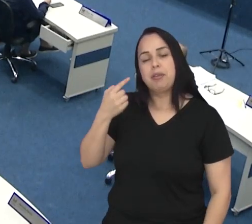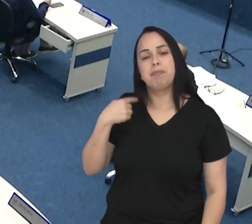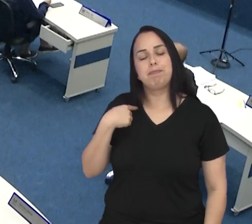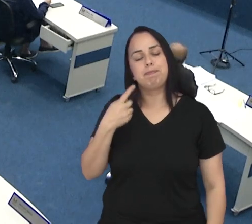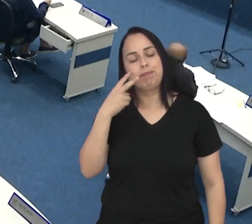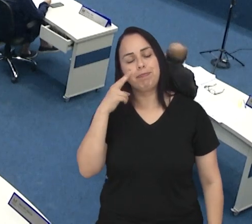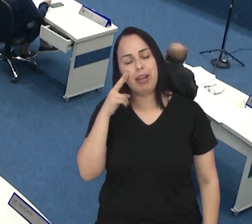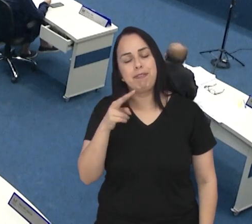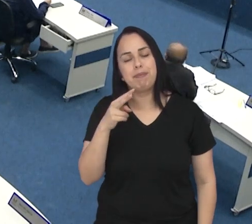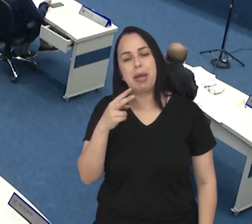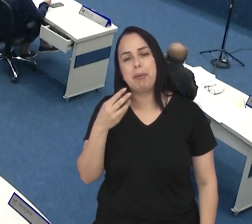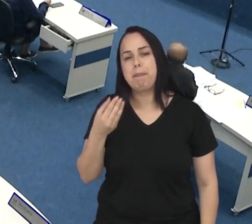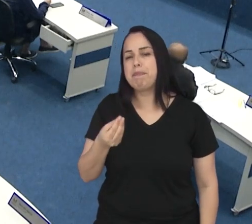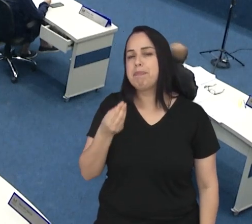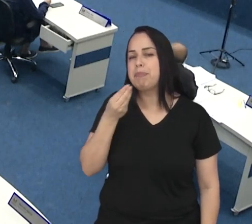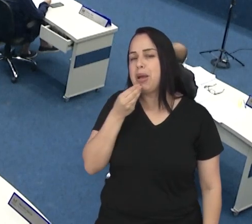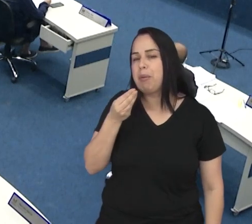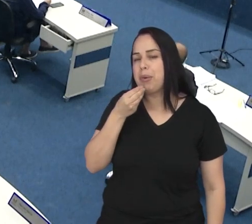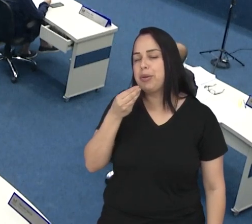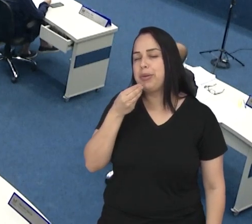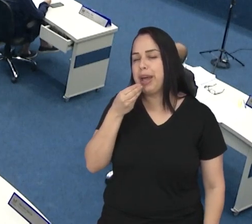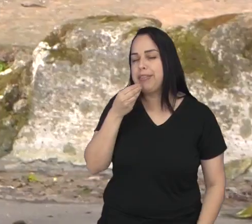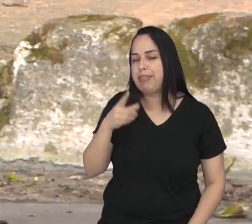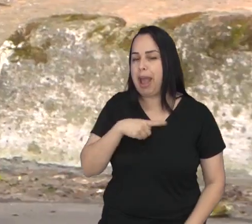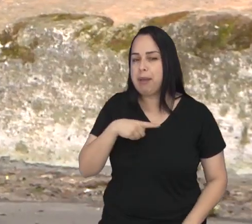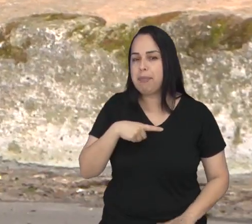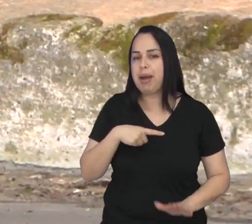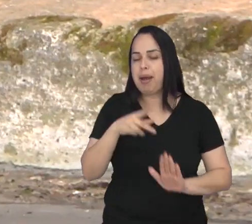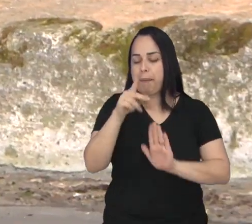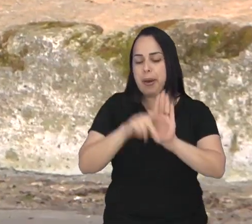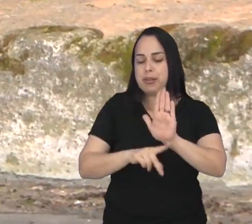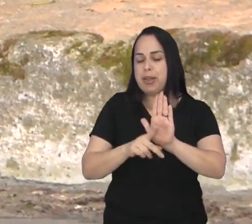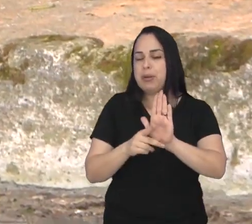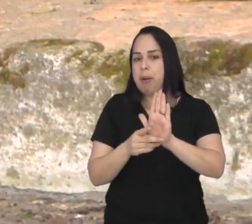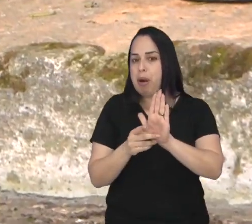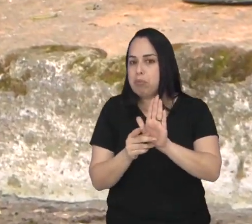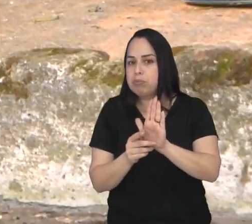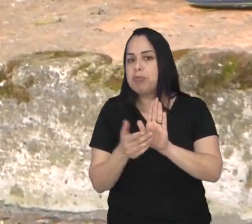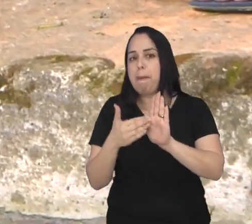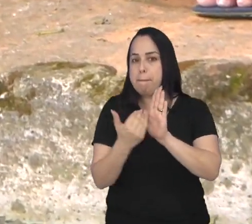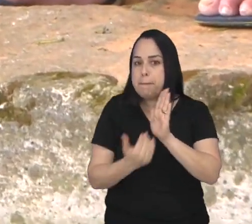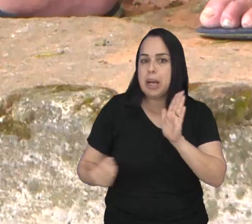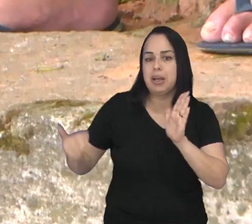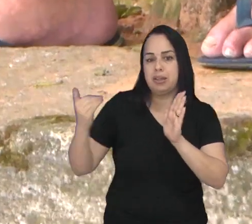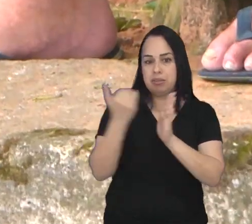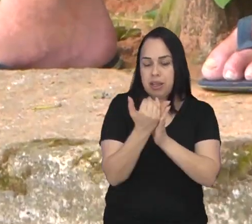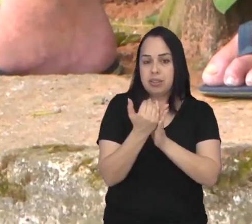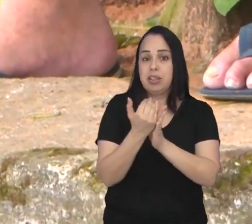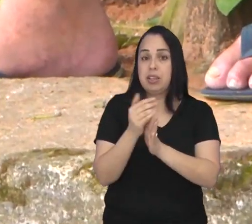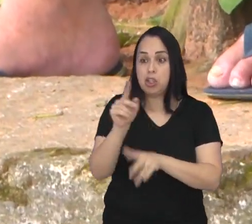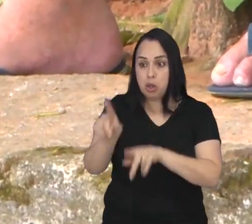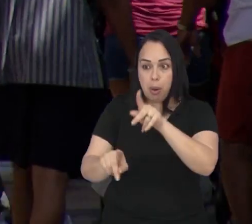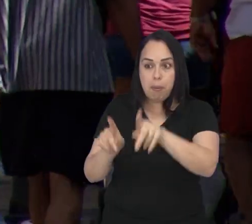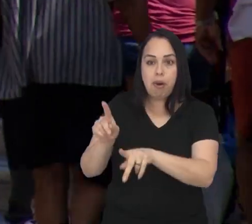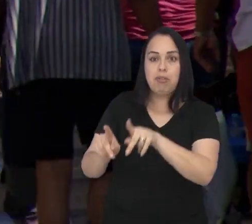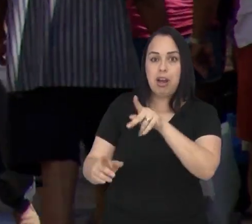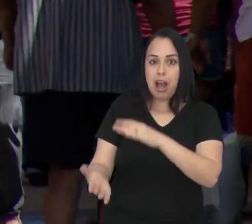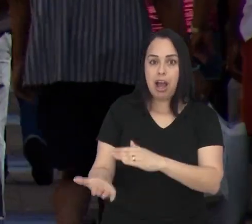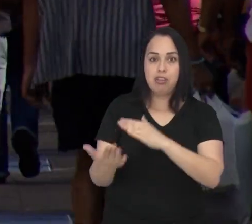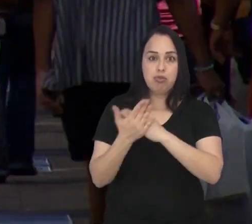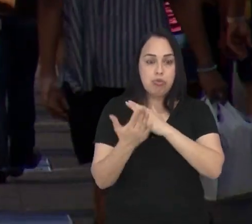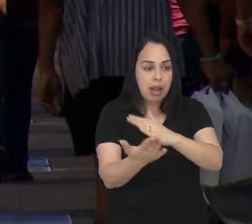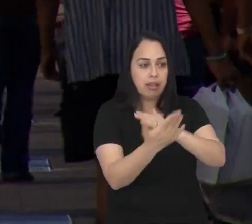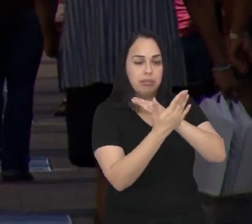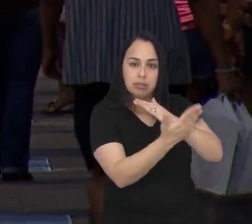há oportunidade para ampliar a segurança dos animais na cidade. Além disso, a cooperação da sociedade